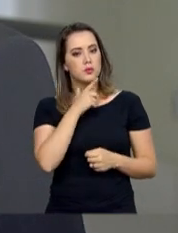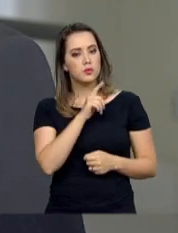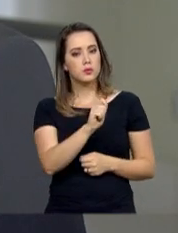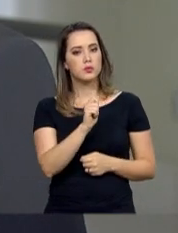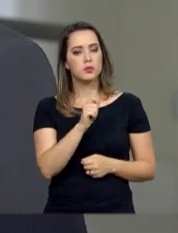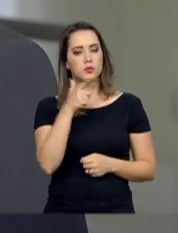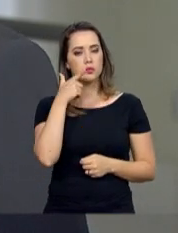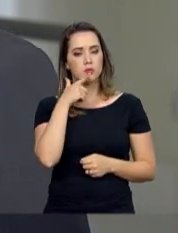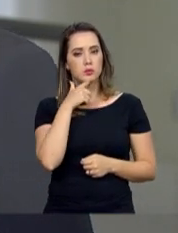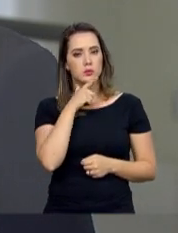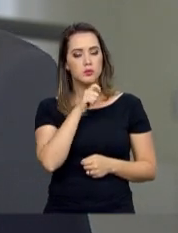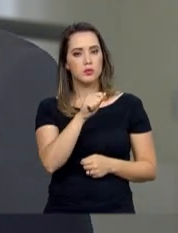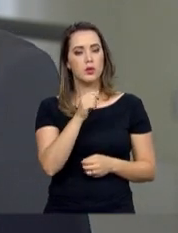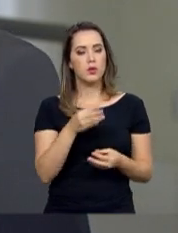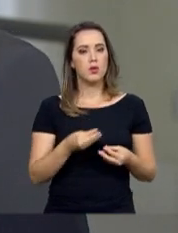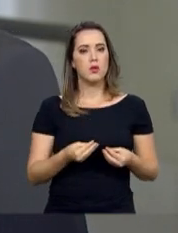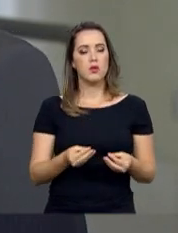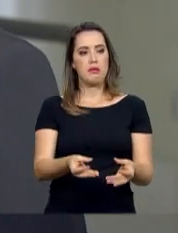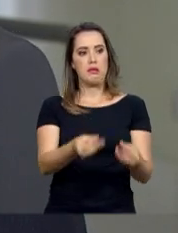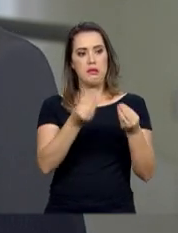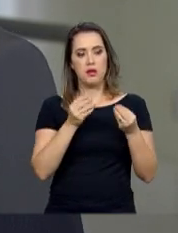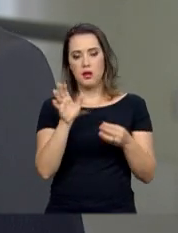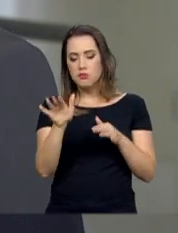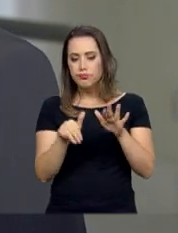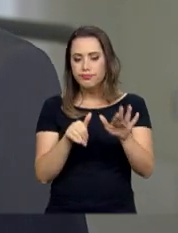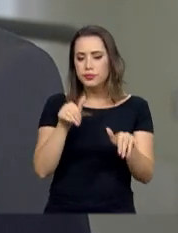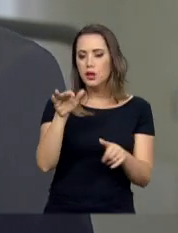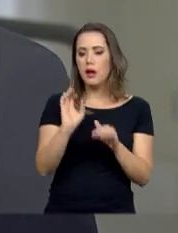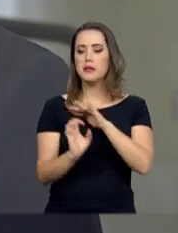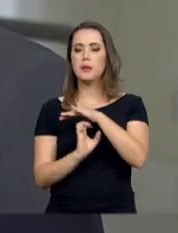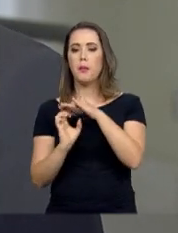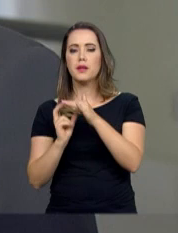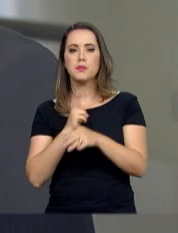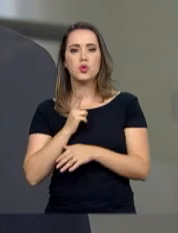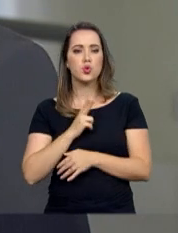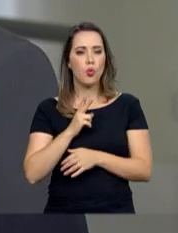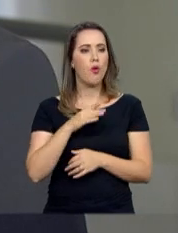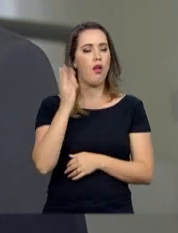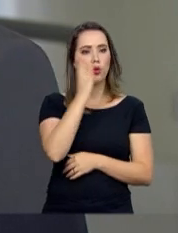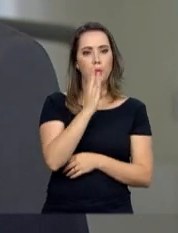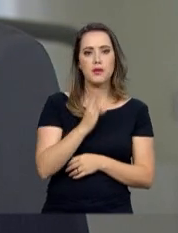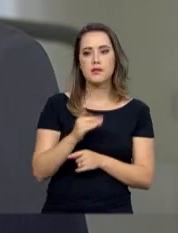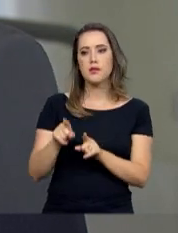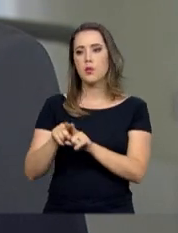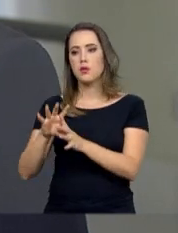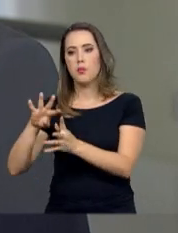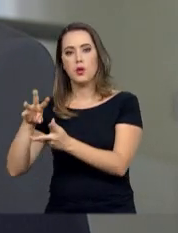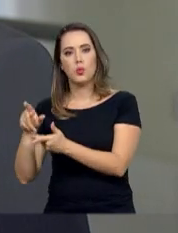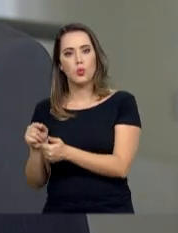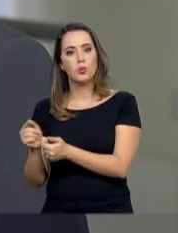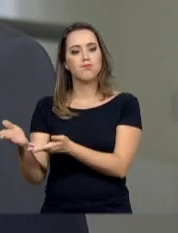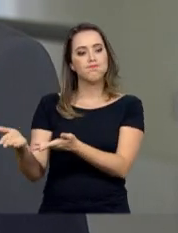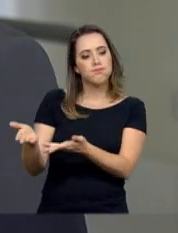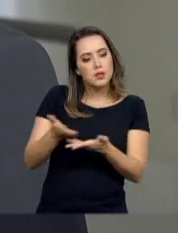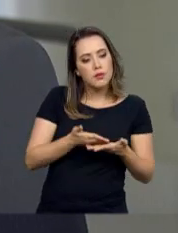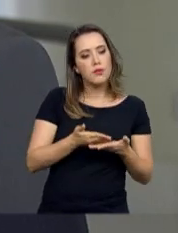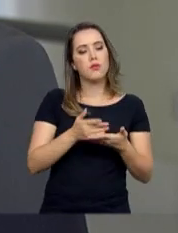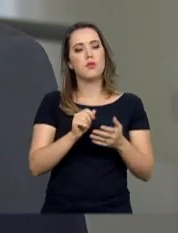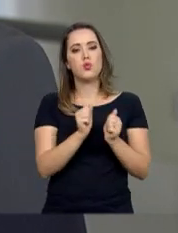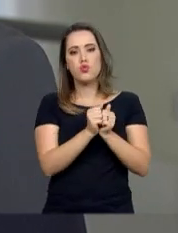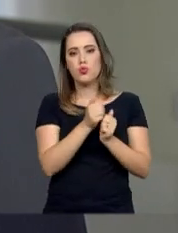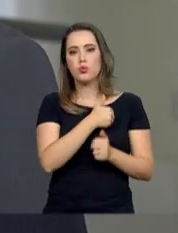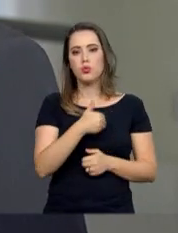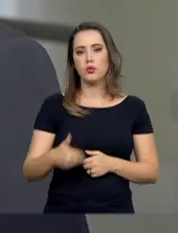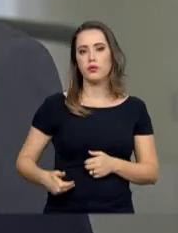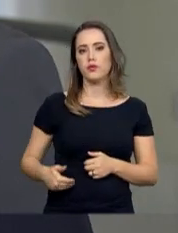trazer o investidor privado, tanto brasileiro quanto estrangeiro. Historicamente o Brasil sempre teve